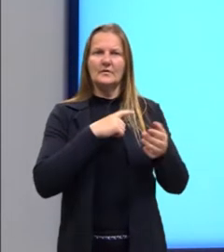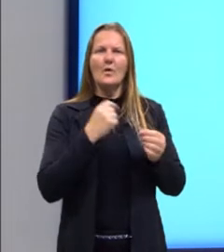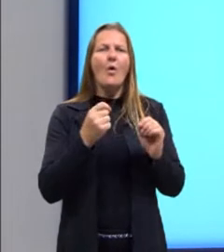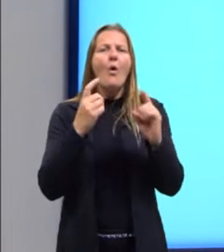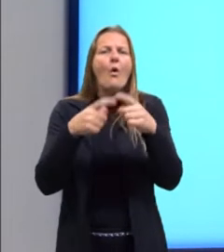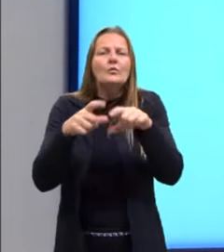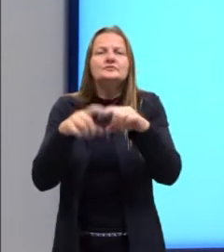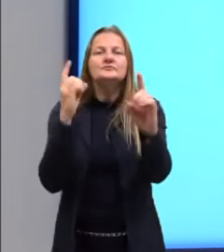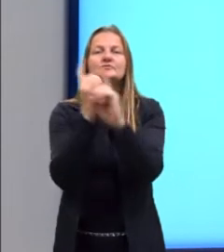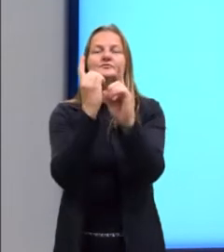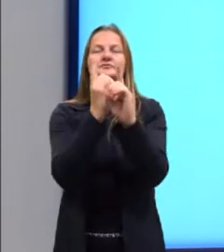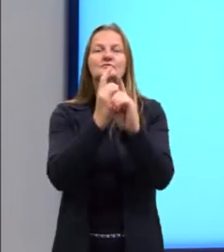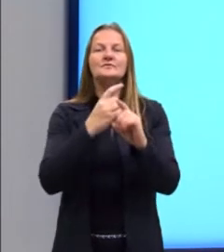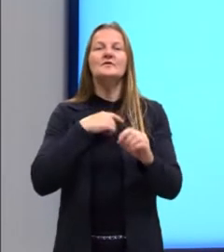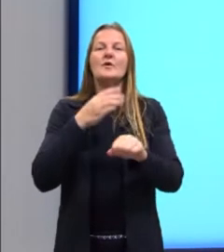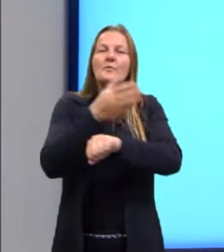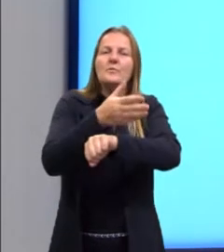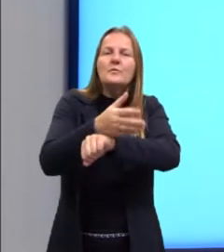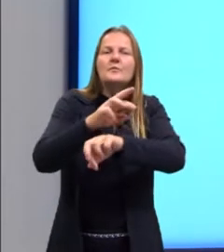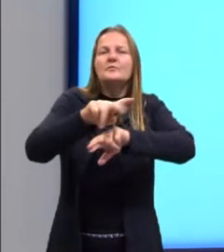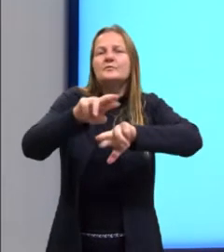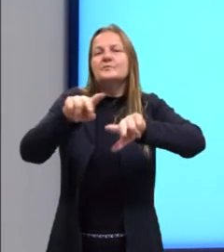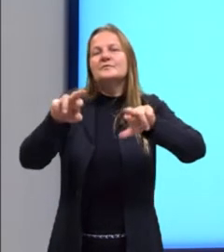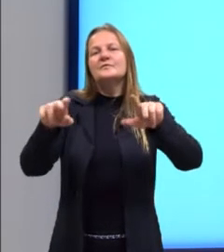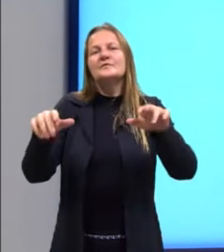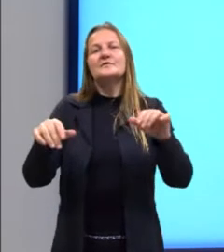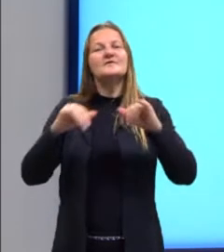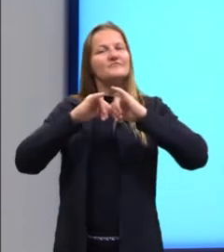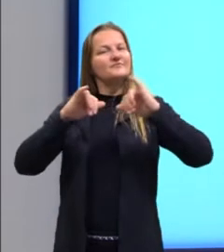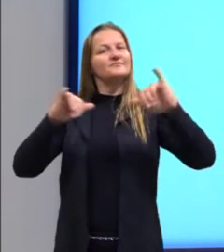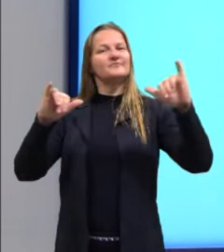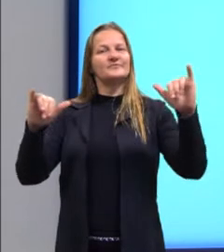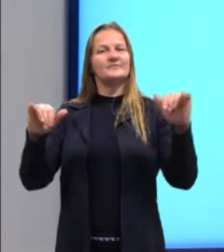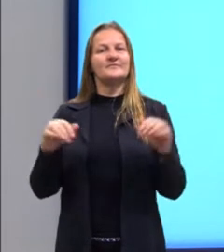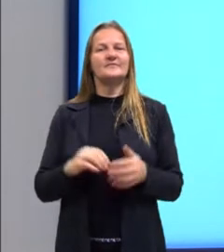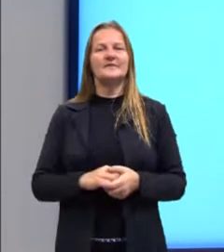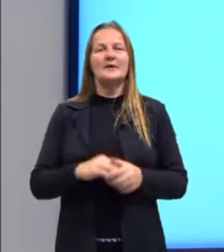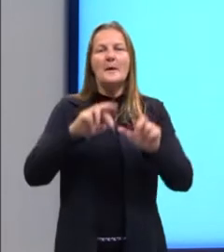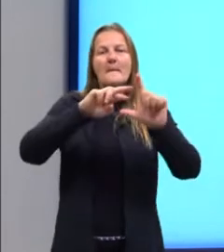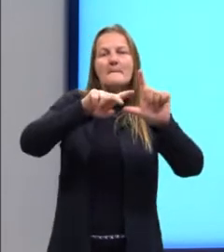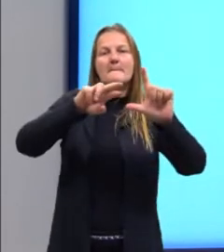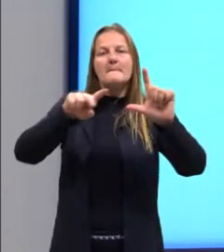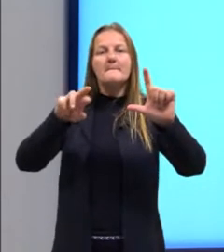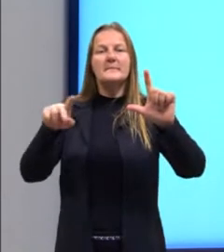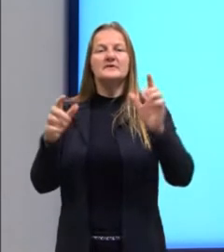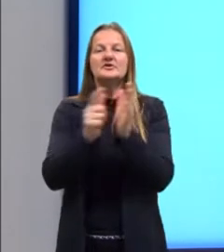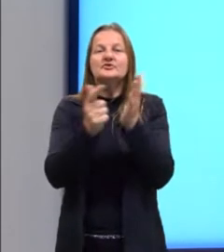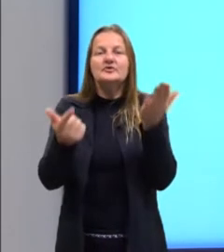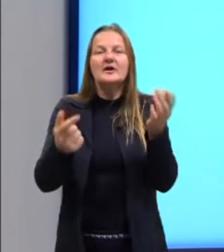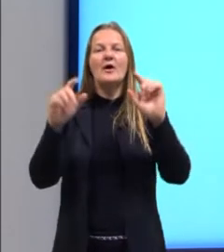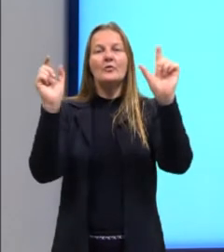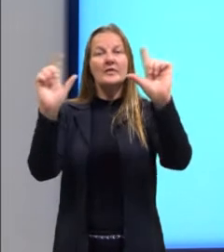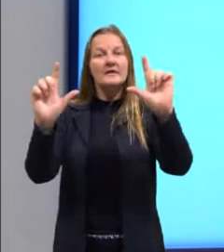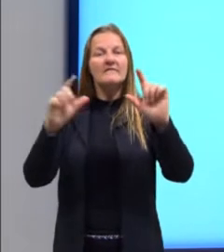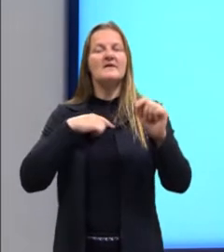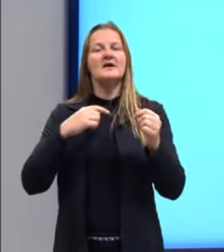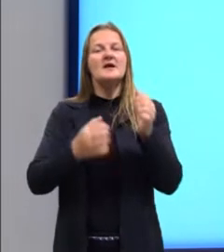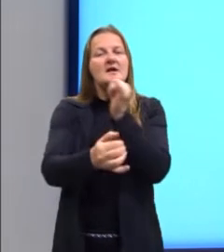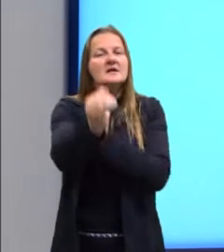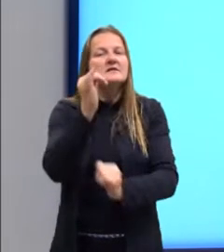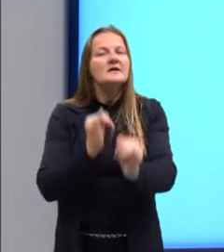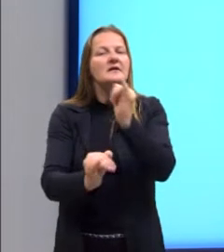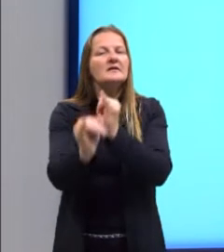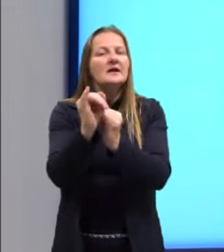esse texto? Está presente nos mais diversos meios de comunicação. Você pode encontrar no jornal, na televisão, na internet,